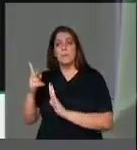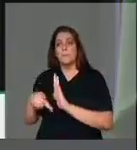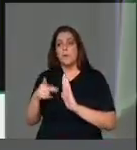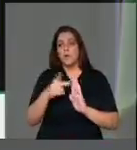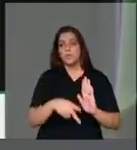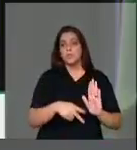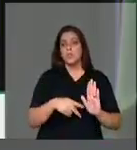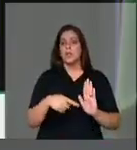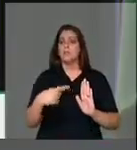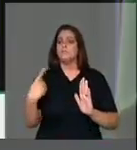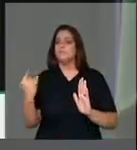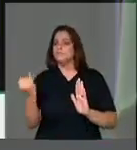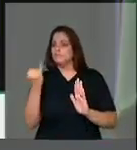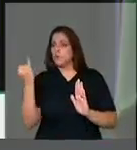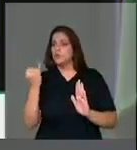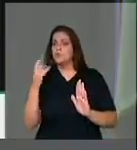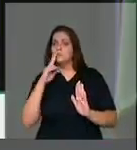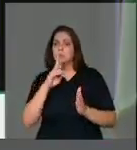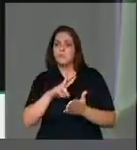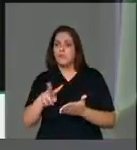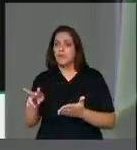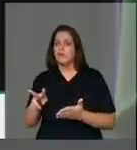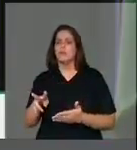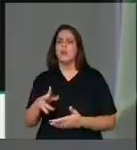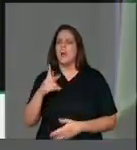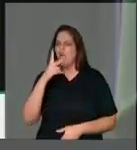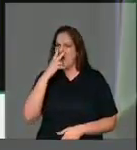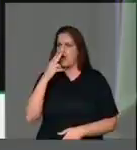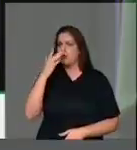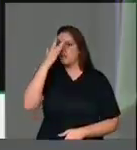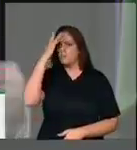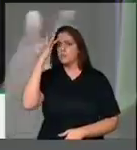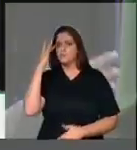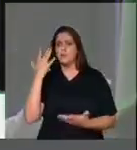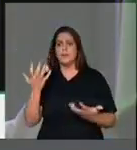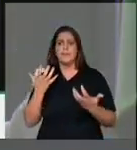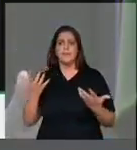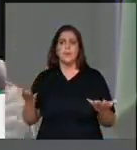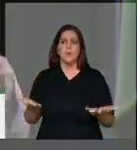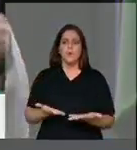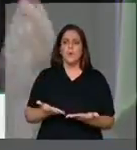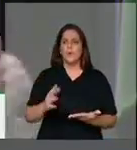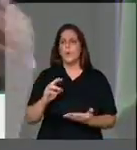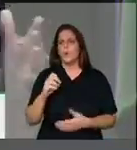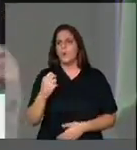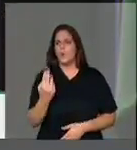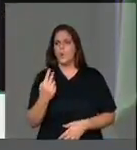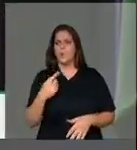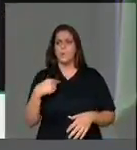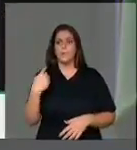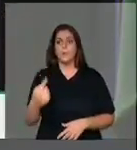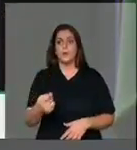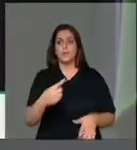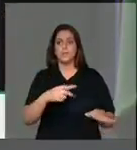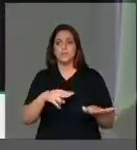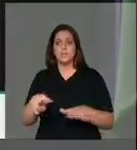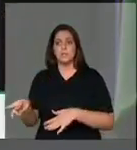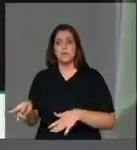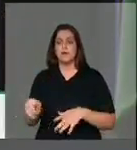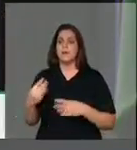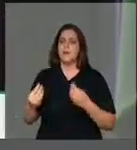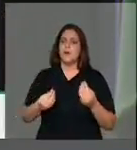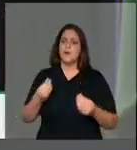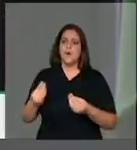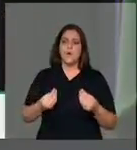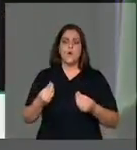Alguém quer discutir ainda hoje, eu não sei se hoje ou na próxima semana, como que a gente vai abrir para que todos os brasileiros possam